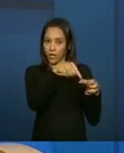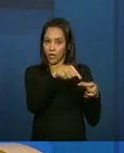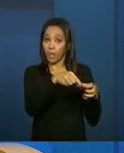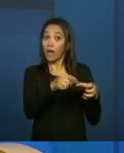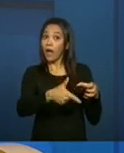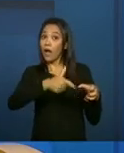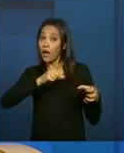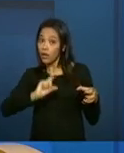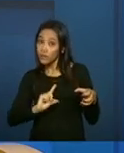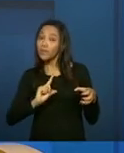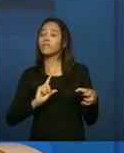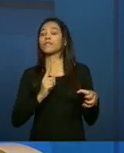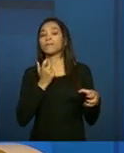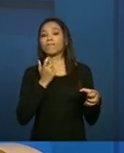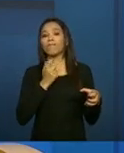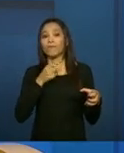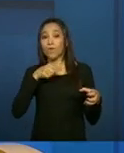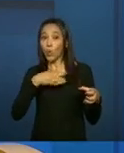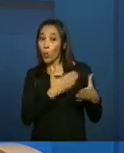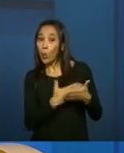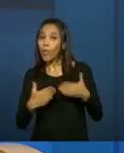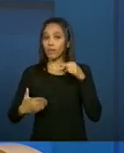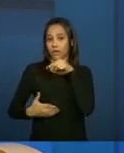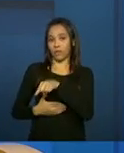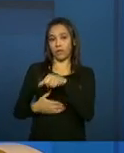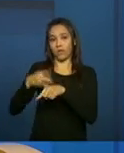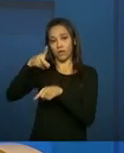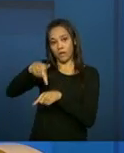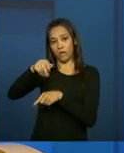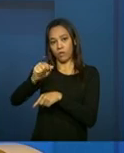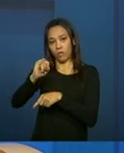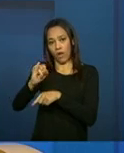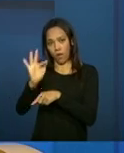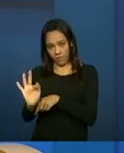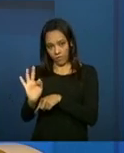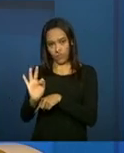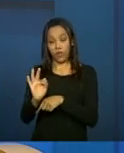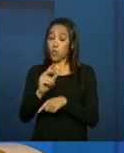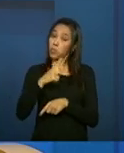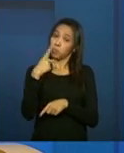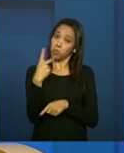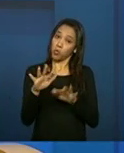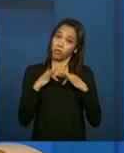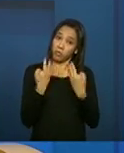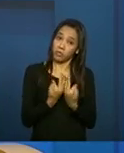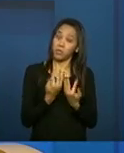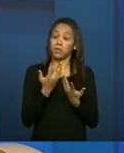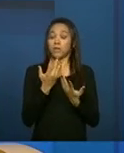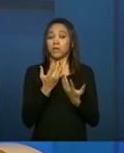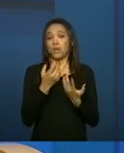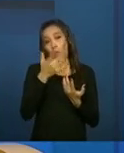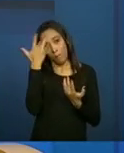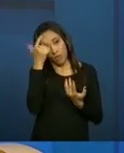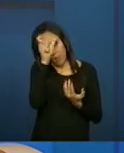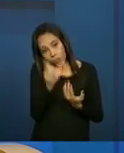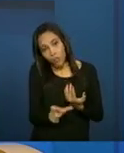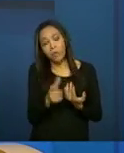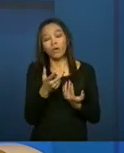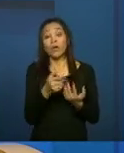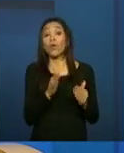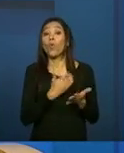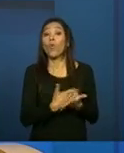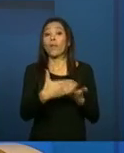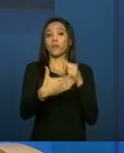por um atendimento que seja no PAIF, né? Sua família ou o próprio usuário passe por um atendimento no PAIF. Porque o PAIF é